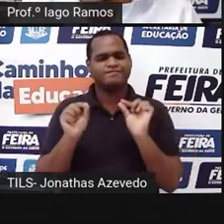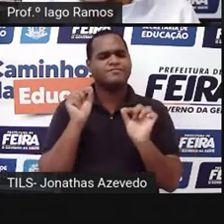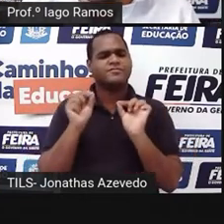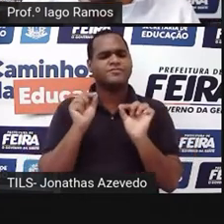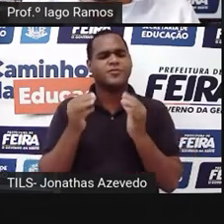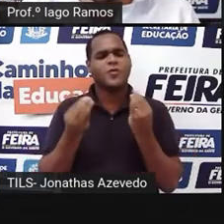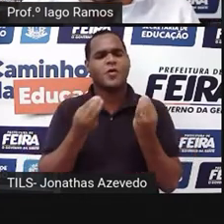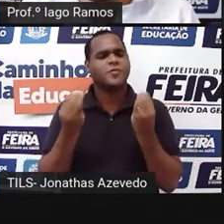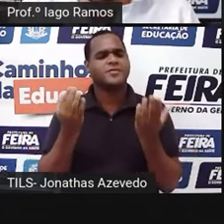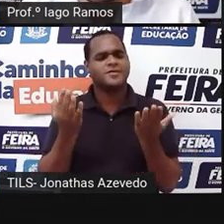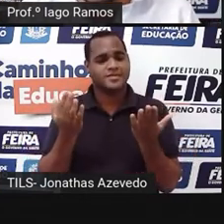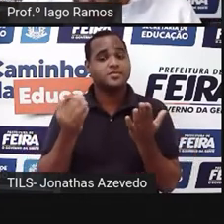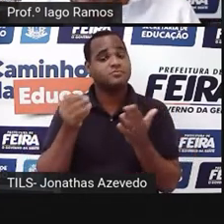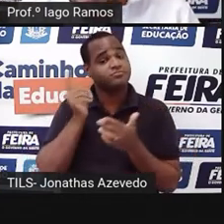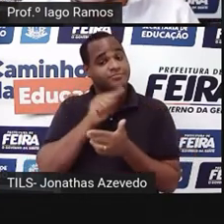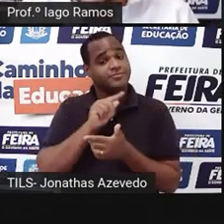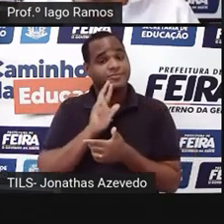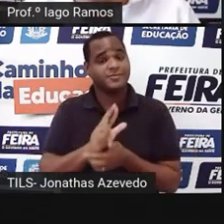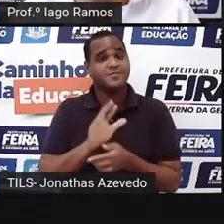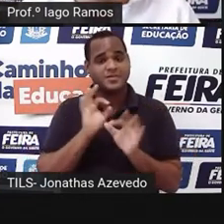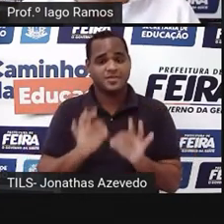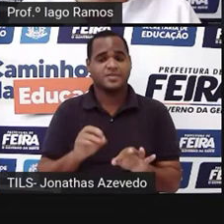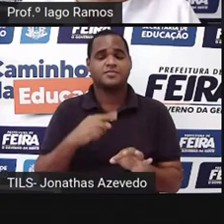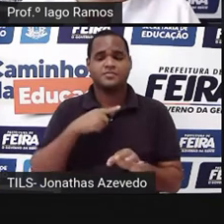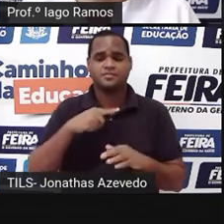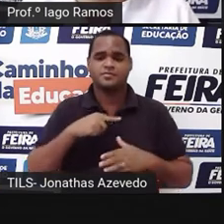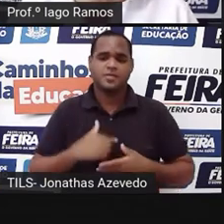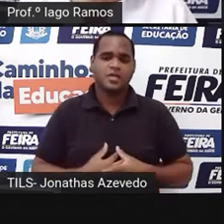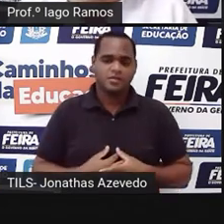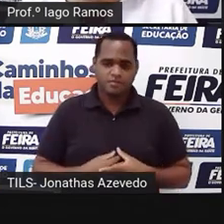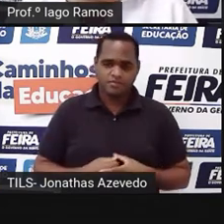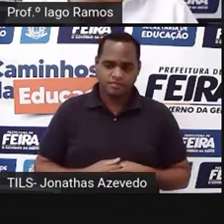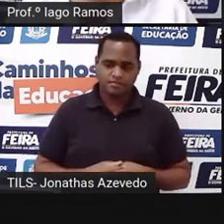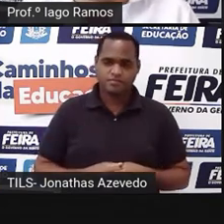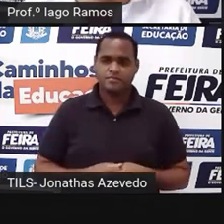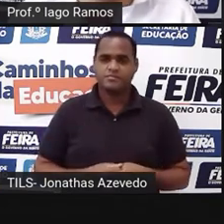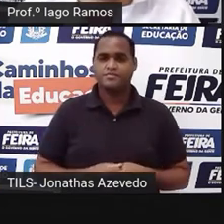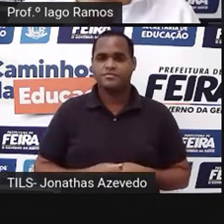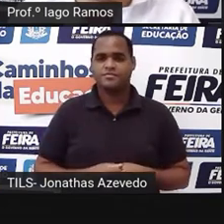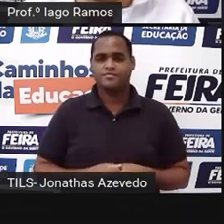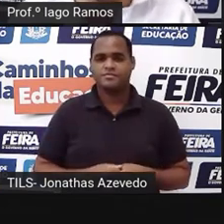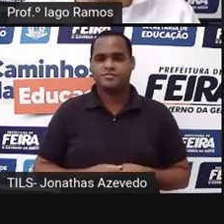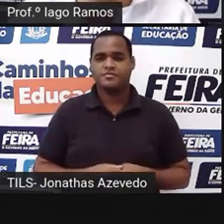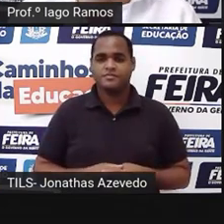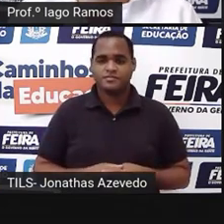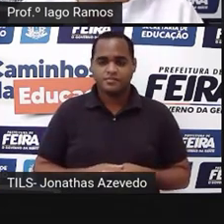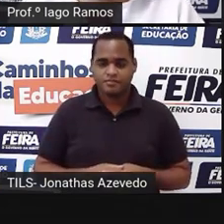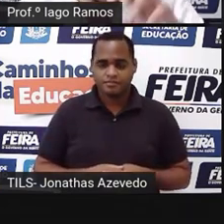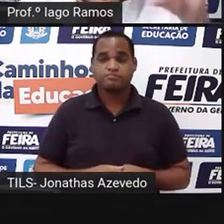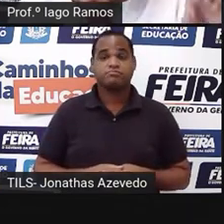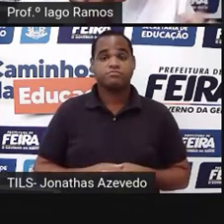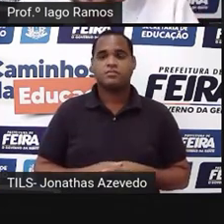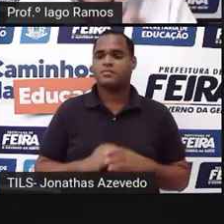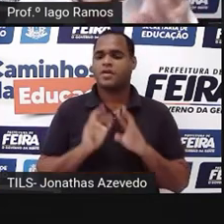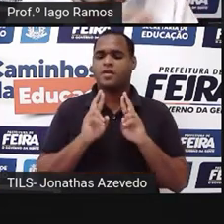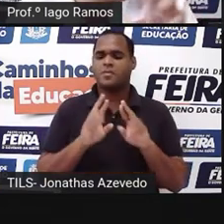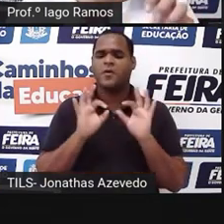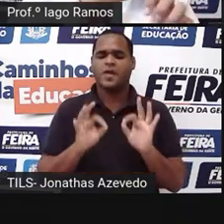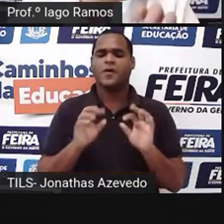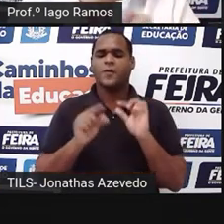E a gente chegou nesse resultado, certo? E o resultado que a gente chegou pra